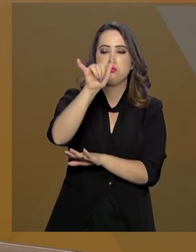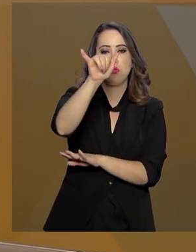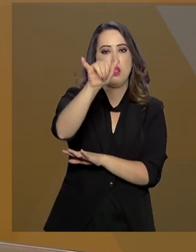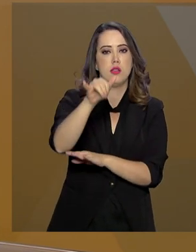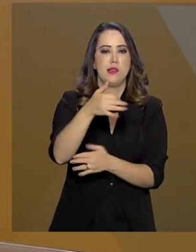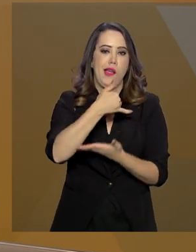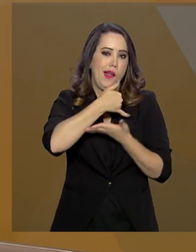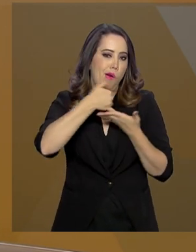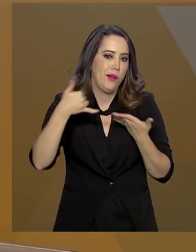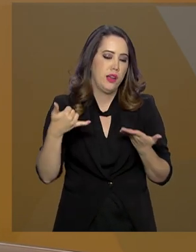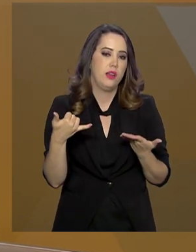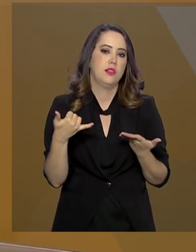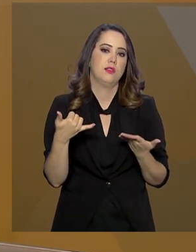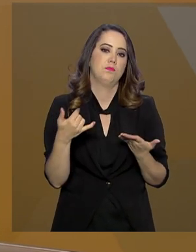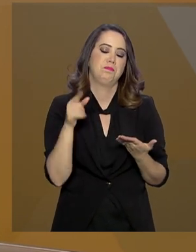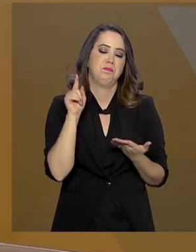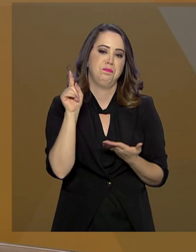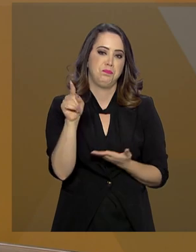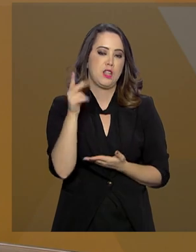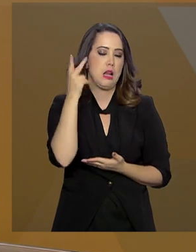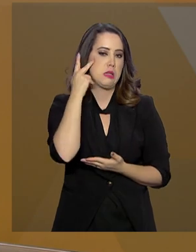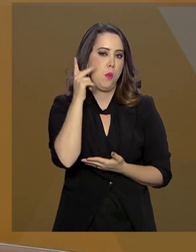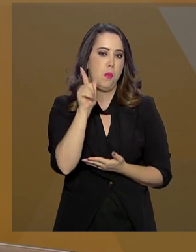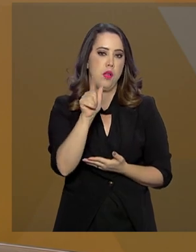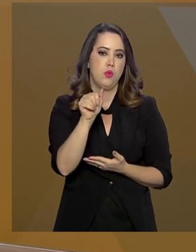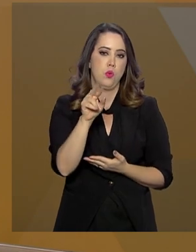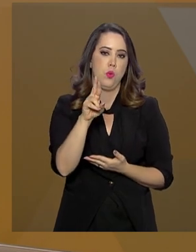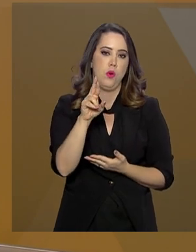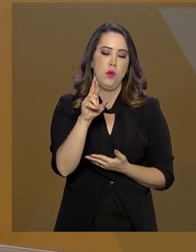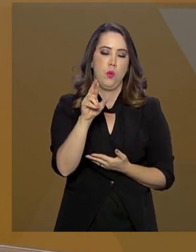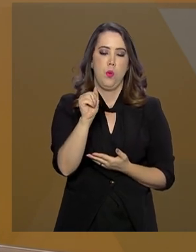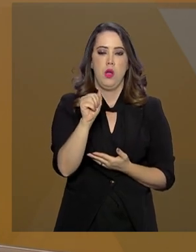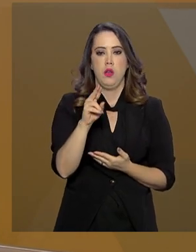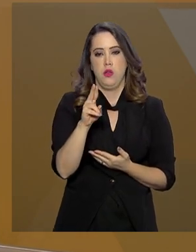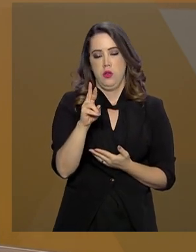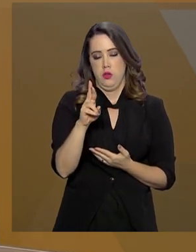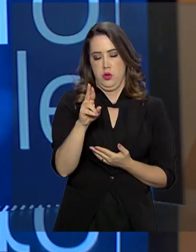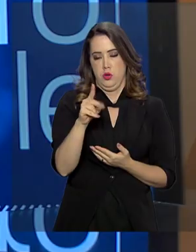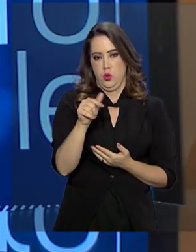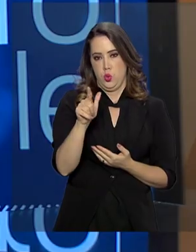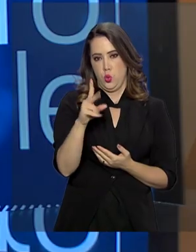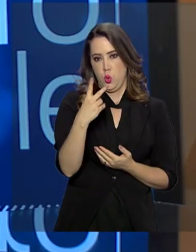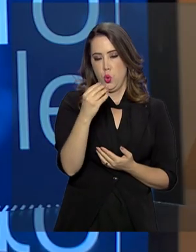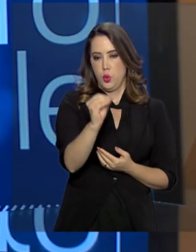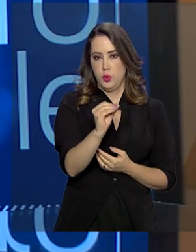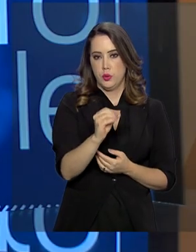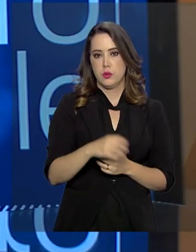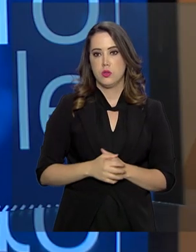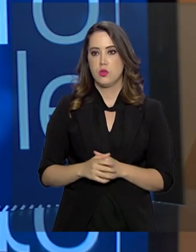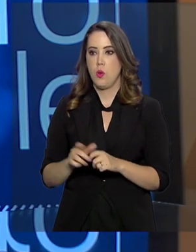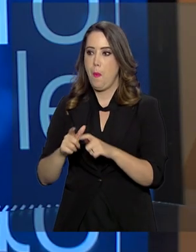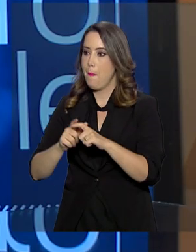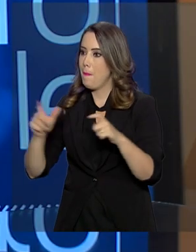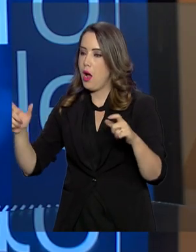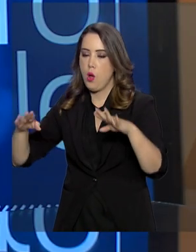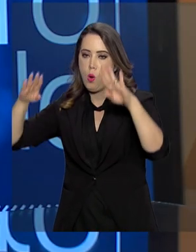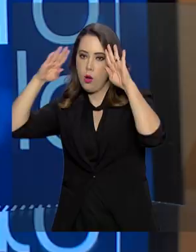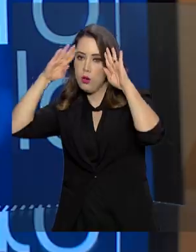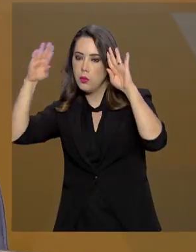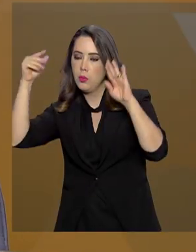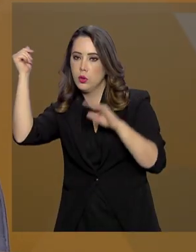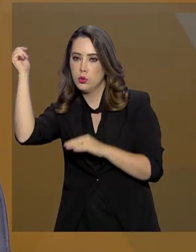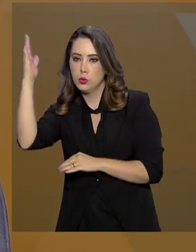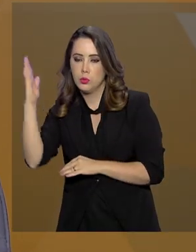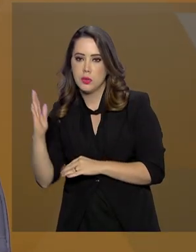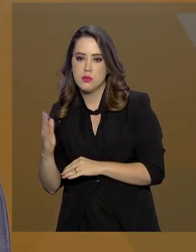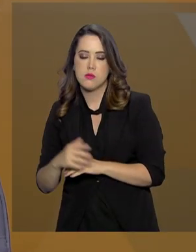especialmente em Guarulhos. Os Guarulhos teve um volume de quase duas toneladas de cocaína apreendida no passado. o aeroporto do país, tem mais movimento de aeronaves internacionais. Então,